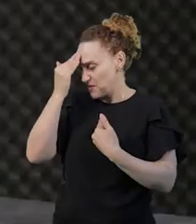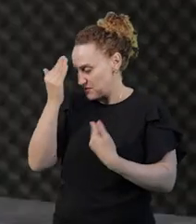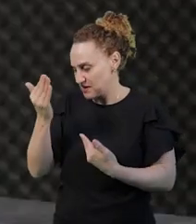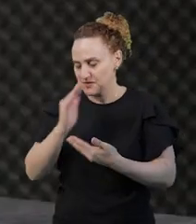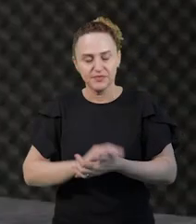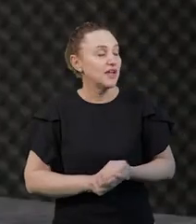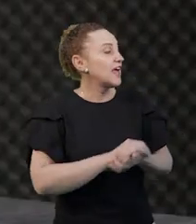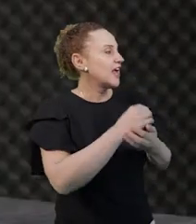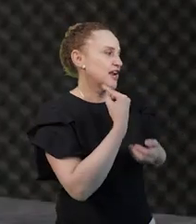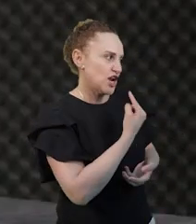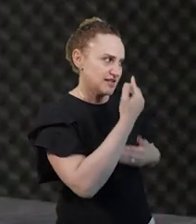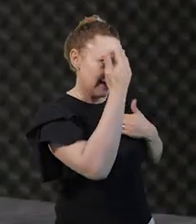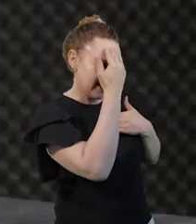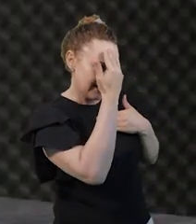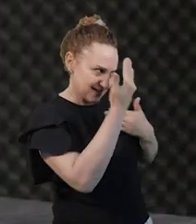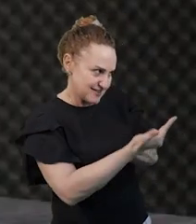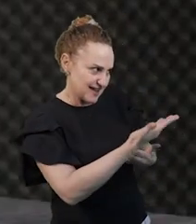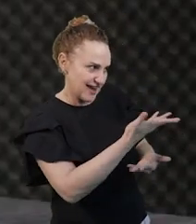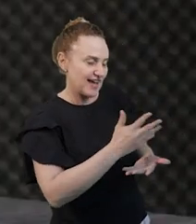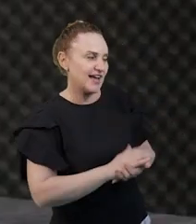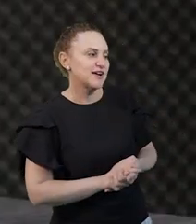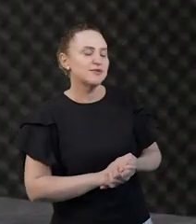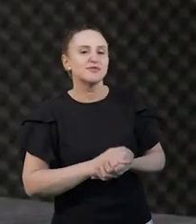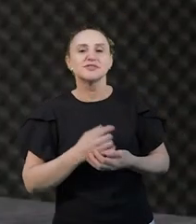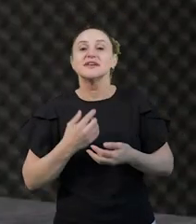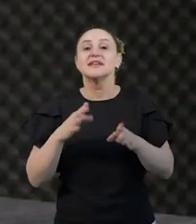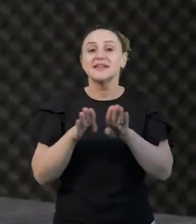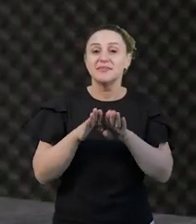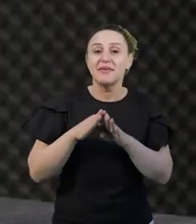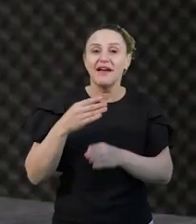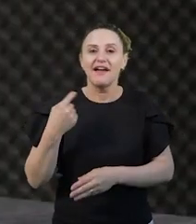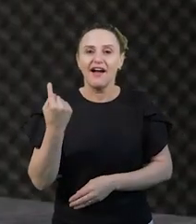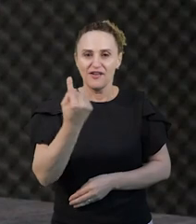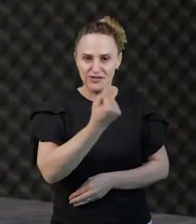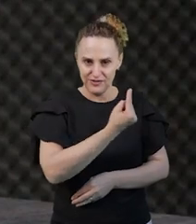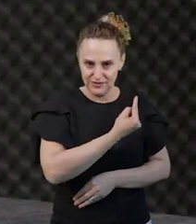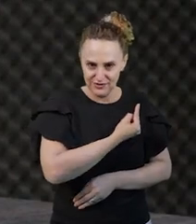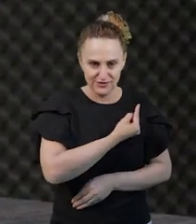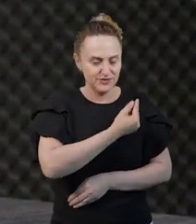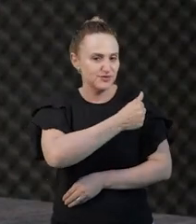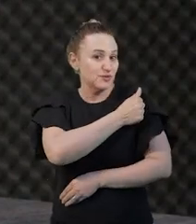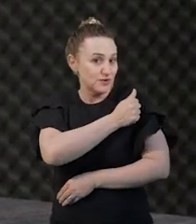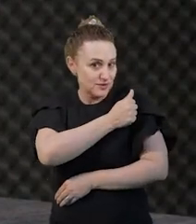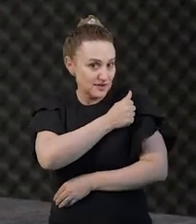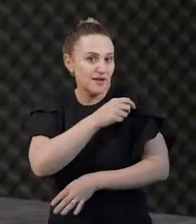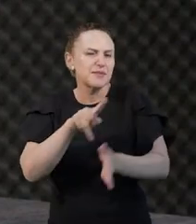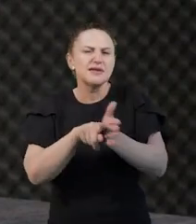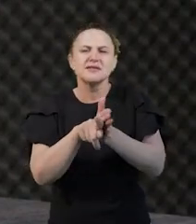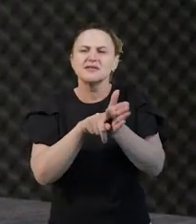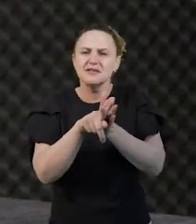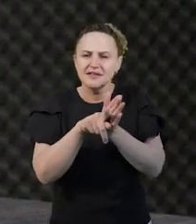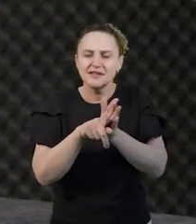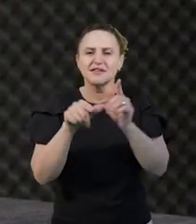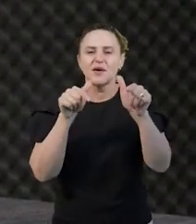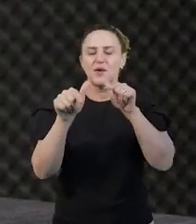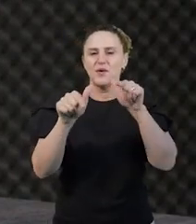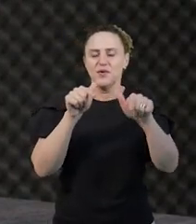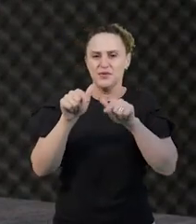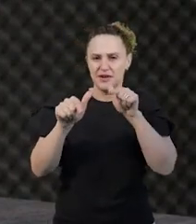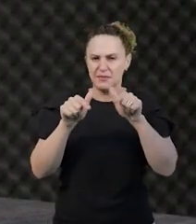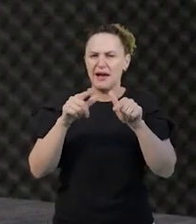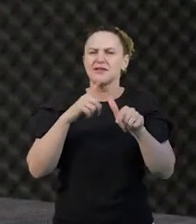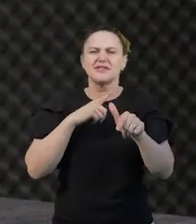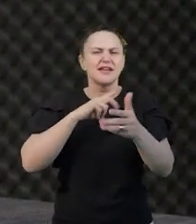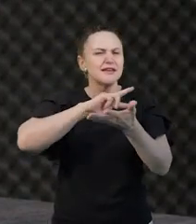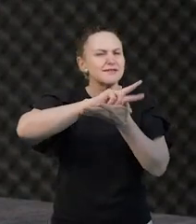Nós que agradecemos aos nossos estudantes, deixo a dica de pesquisarem os trabalhos do professor, há muitas